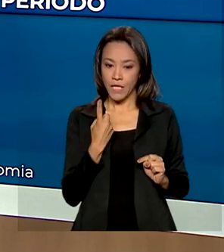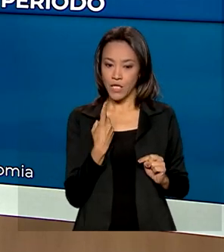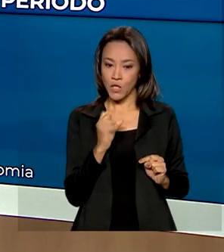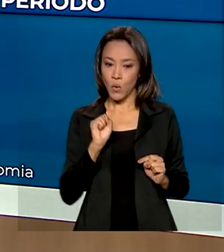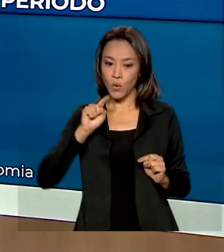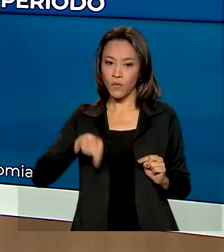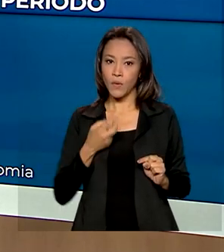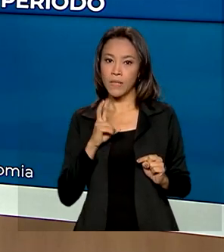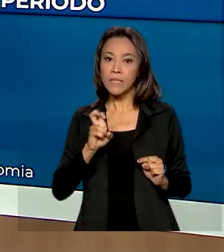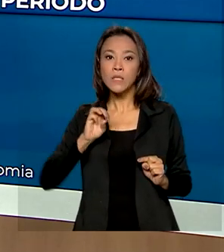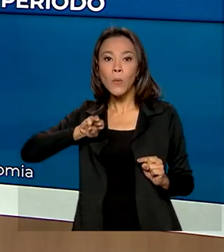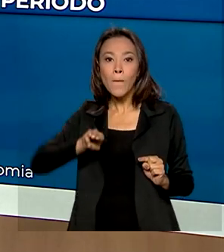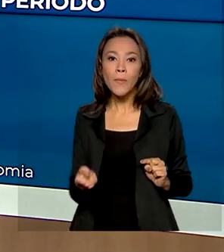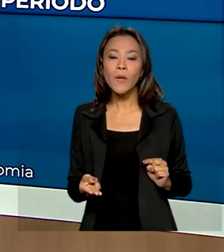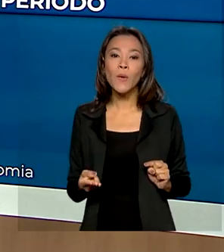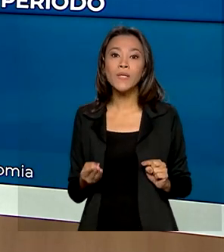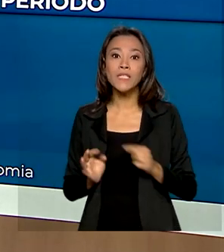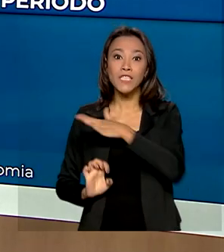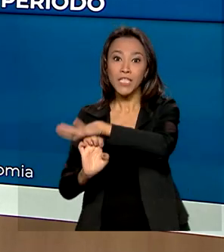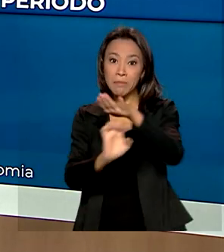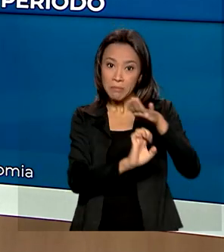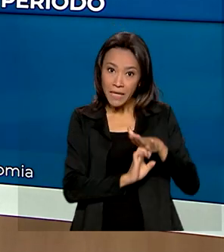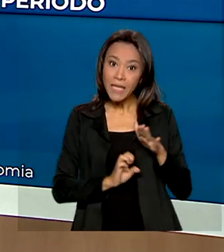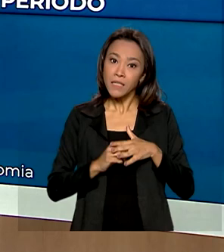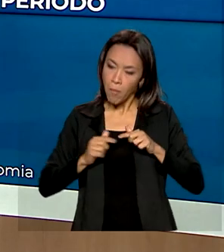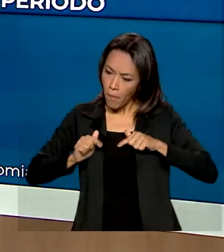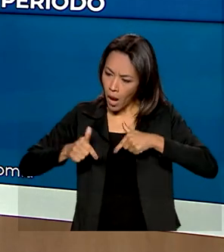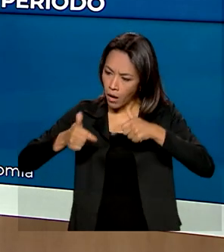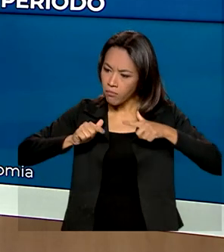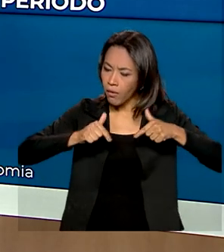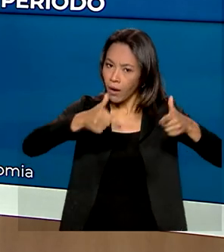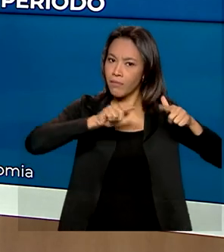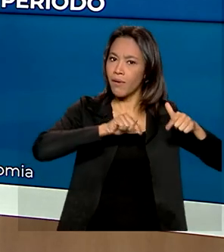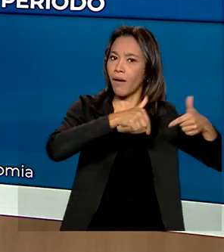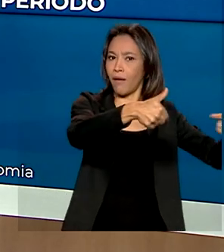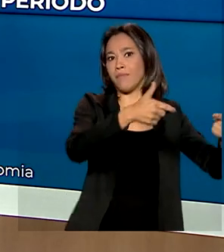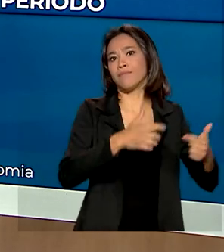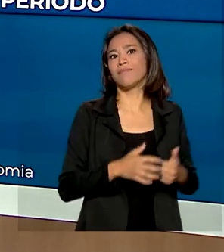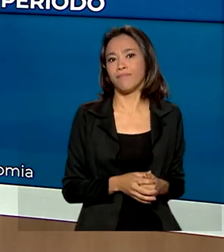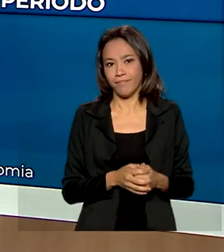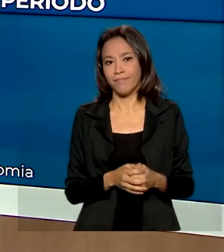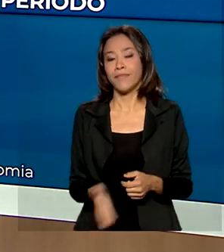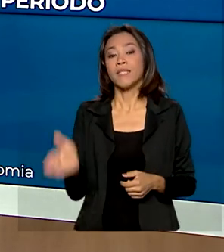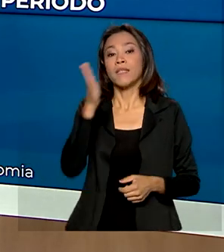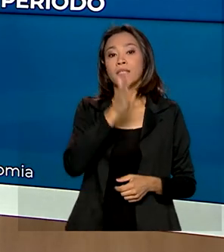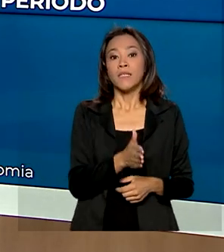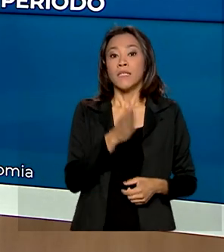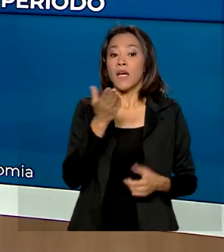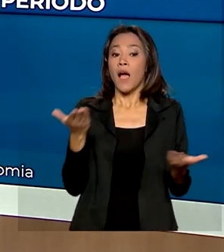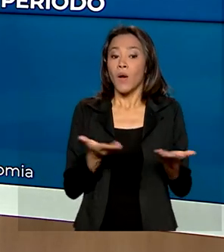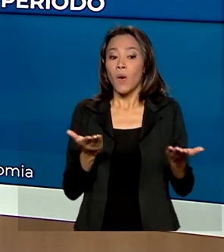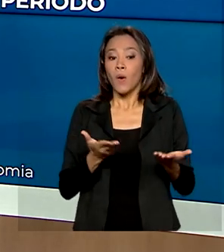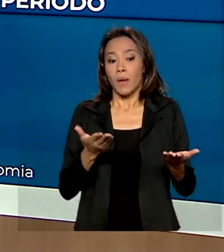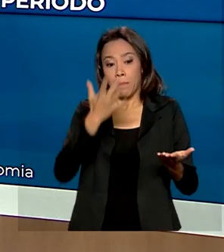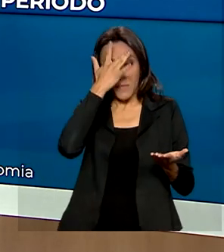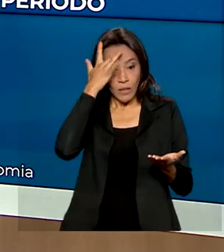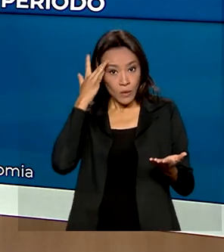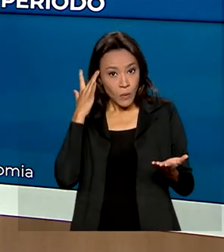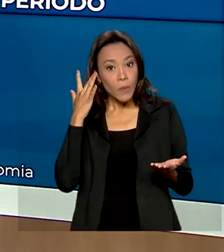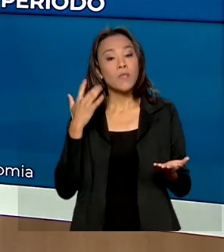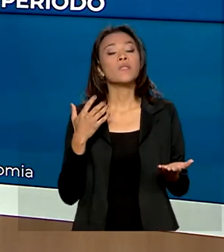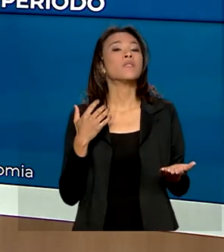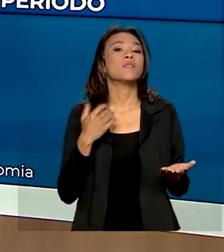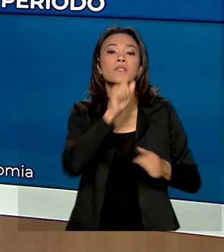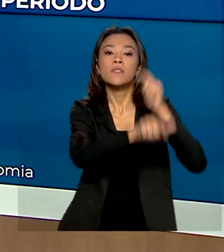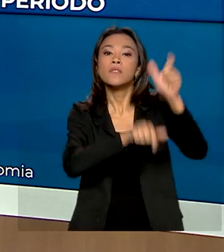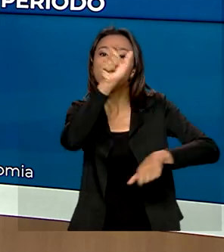,5 milhões de empresas ativas. Isso apenas no mundo formal. Se nós considerarmos o número de brasileiros que está atuando